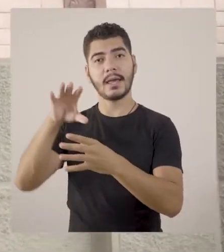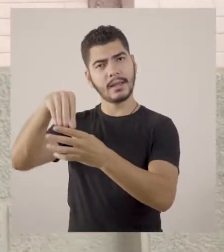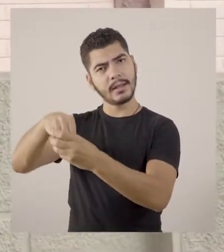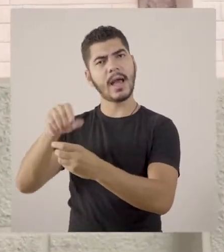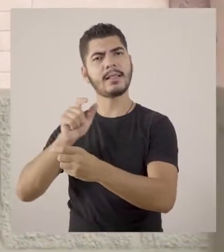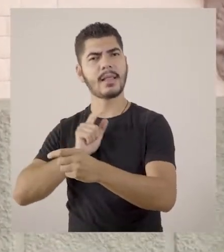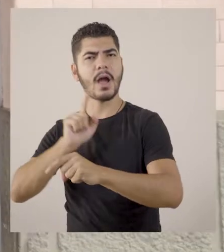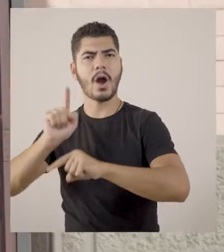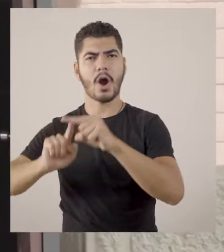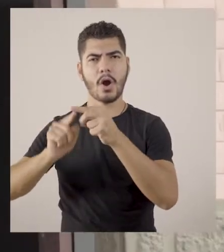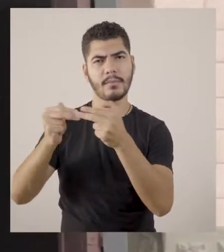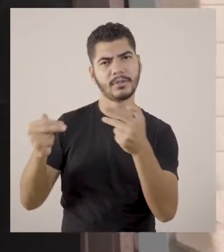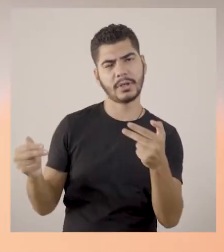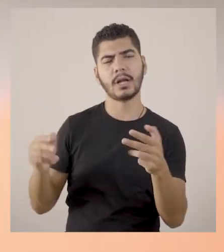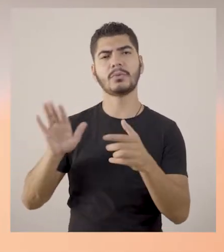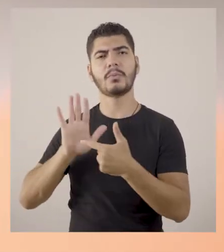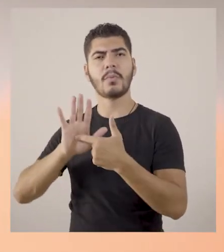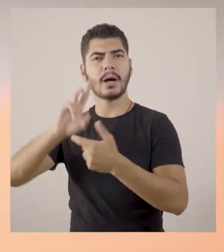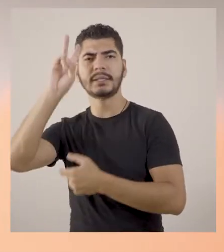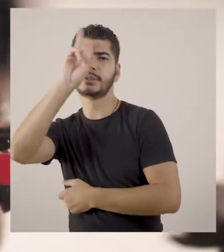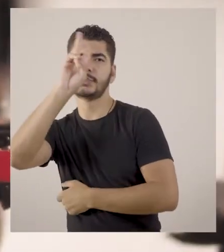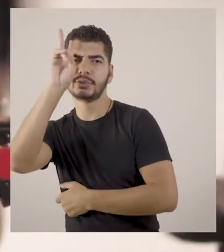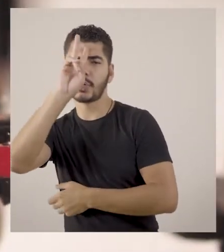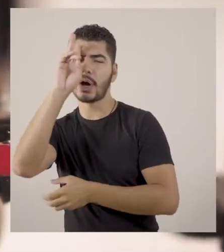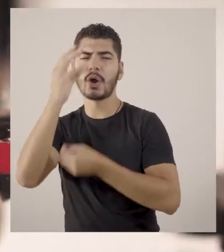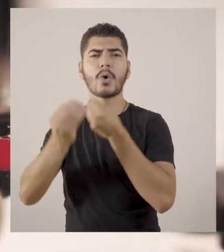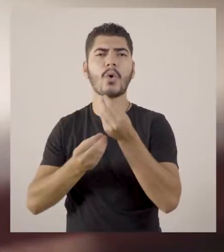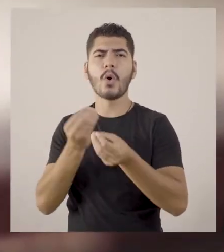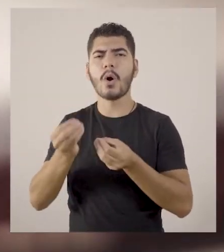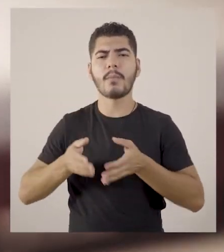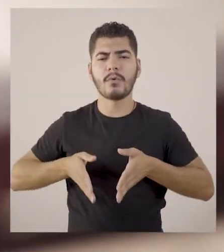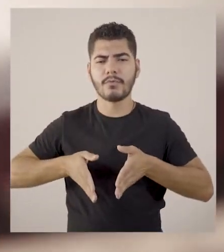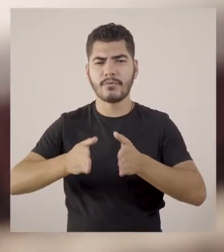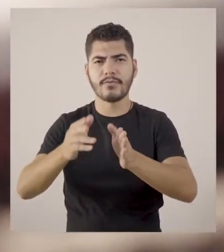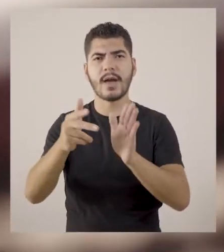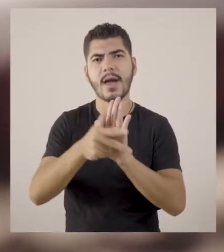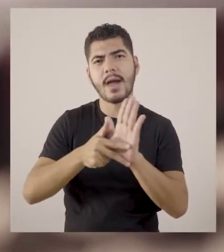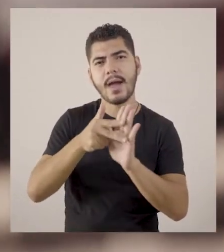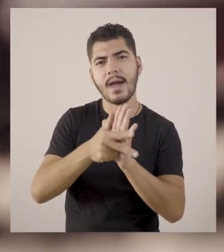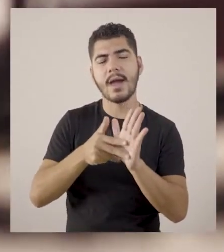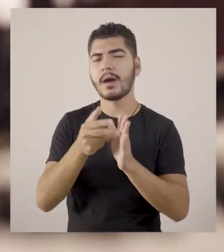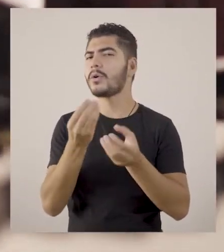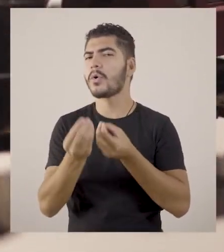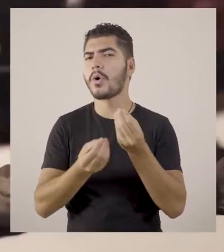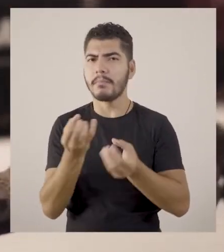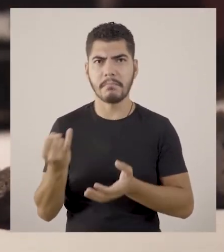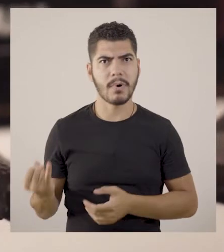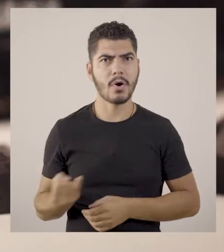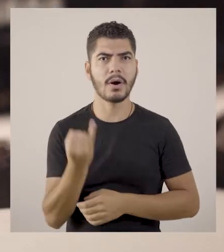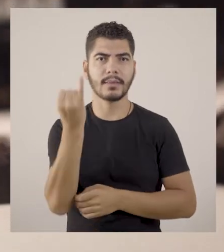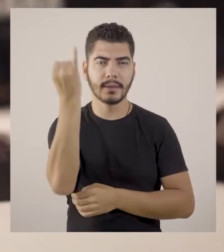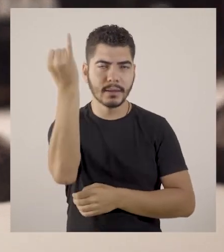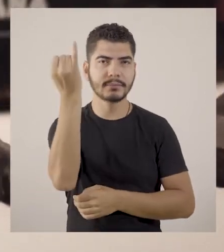também estão objetos que retratam a história da ferrovia e sua importância na região.